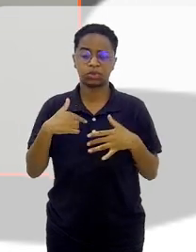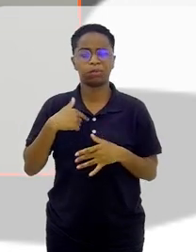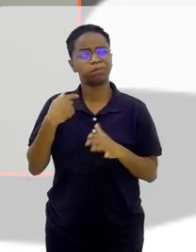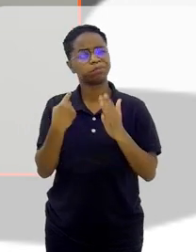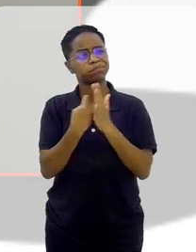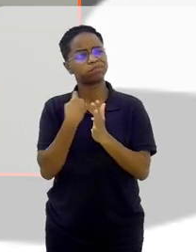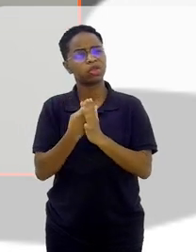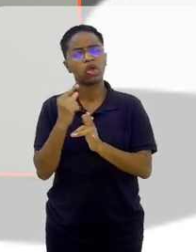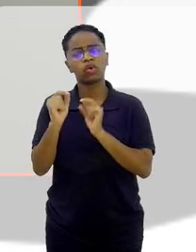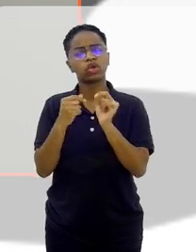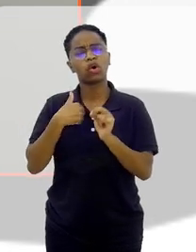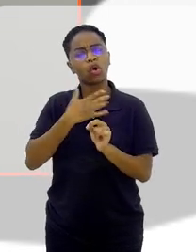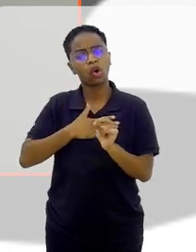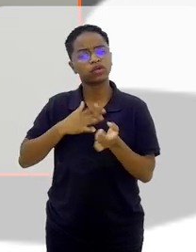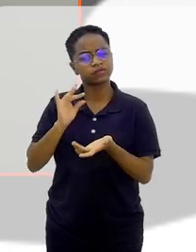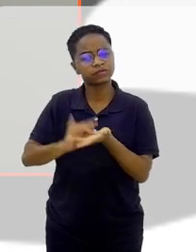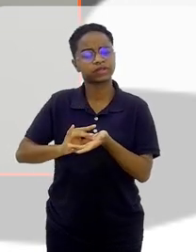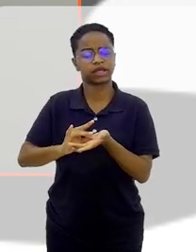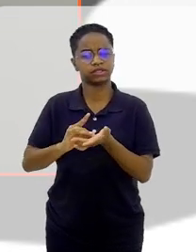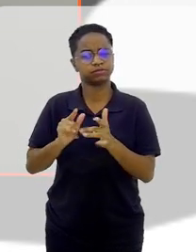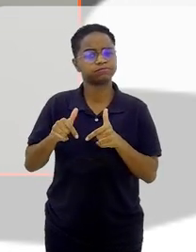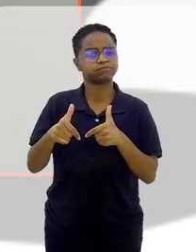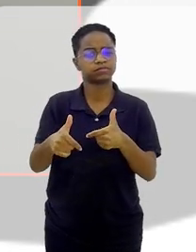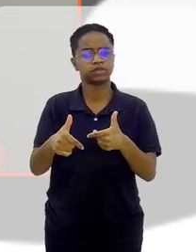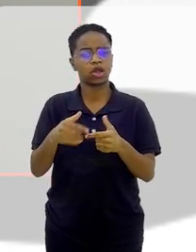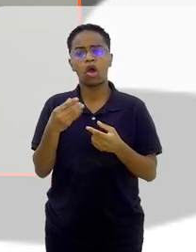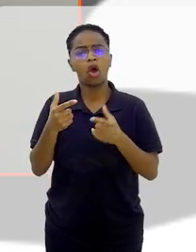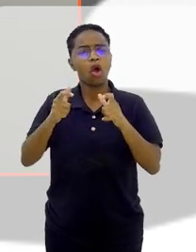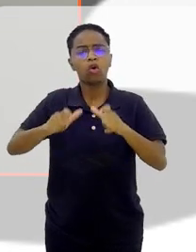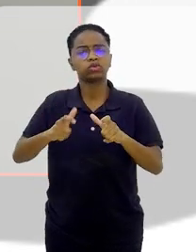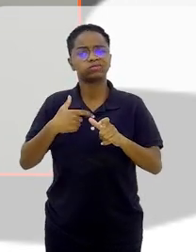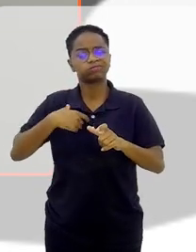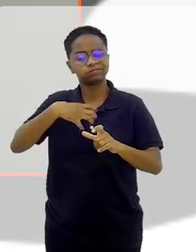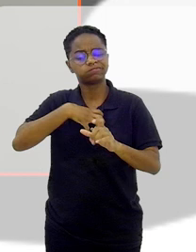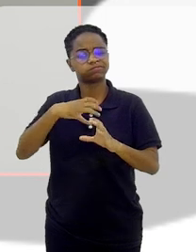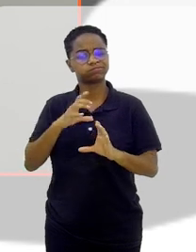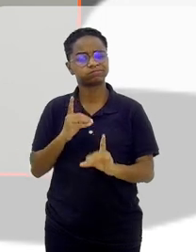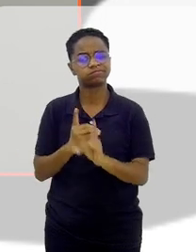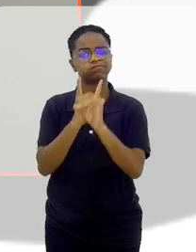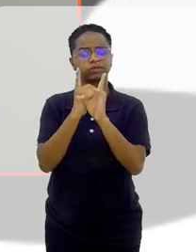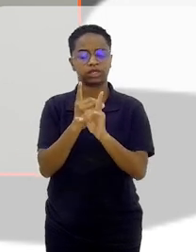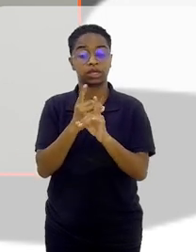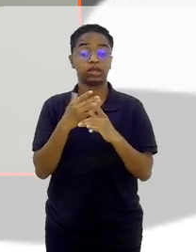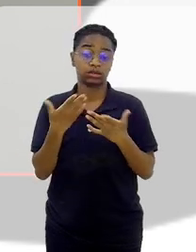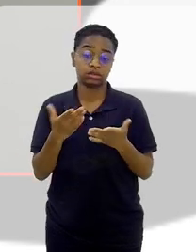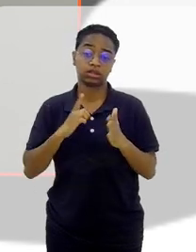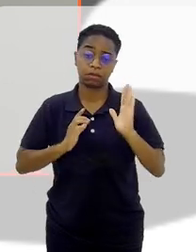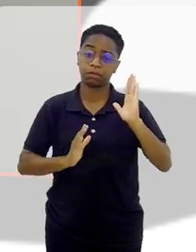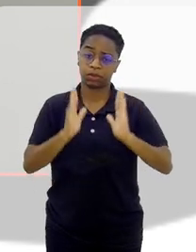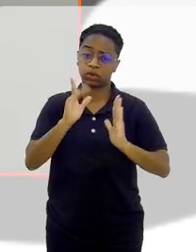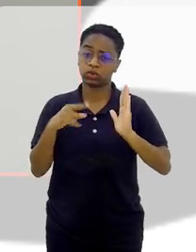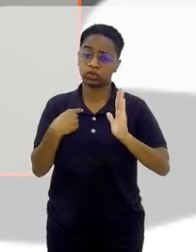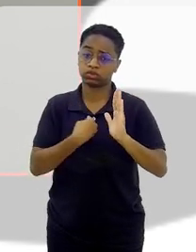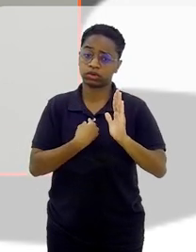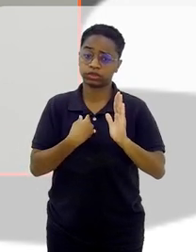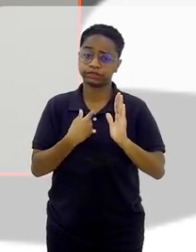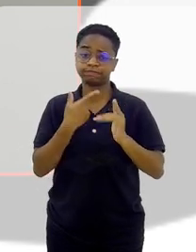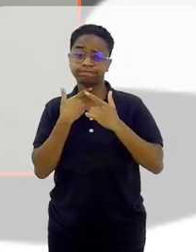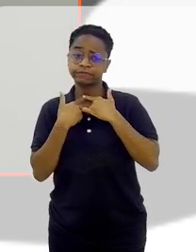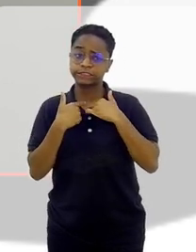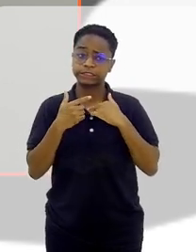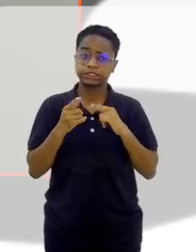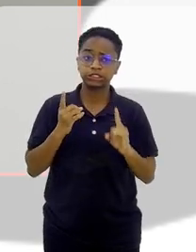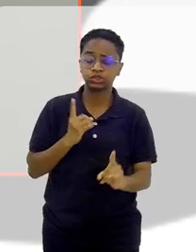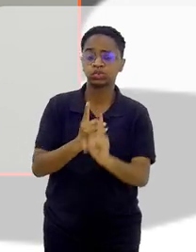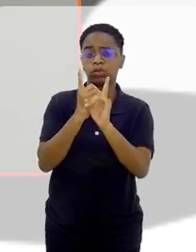Tem uma fase da vida que a gente se dá o direito, né? Se dá esse luxo, né? E realmente, o que eu gosto de fazer é escrever. Eu